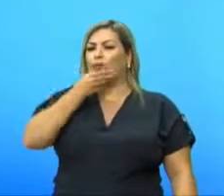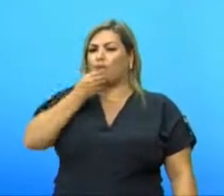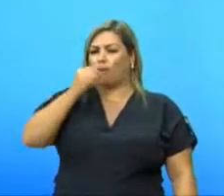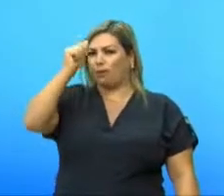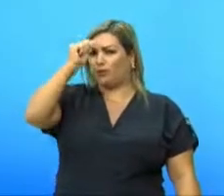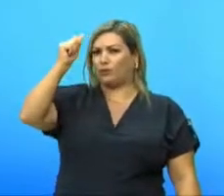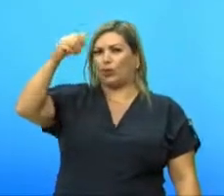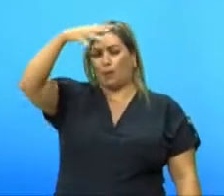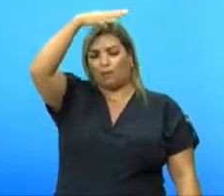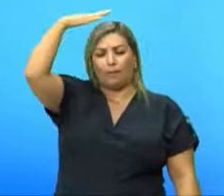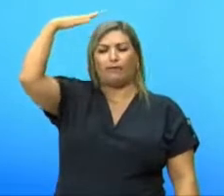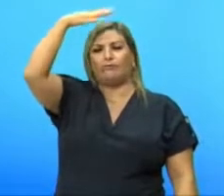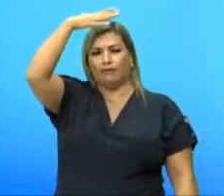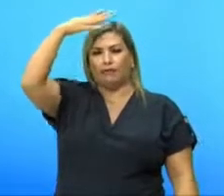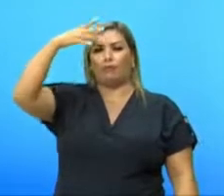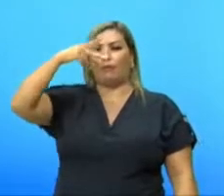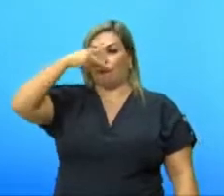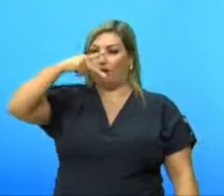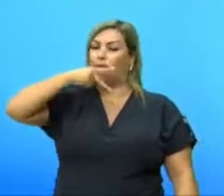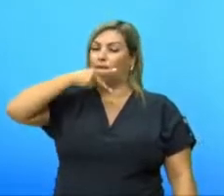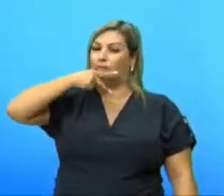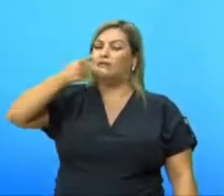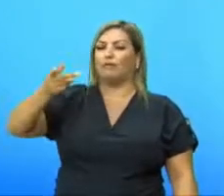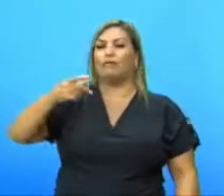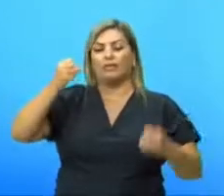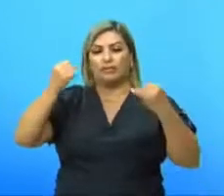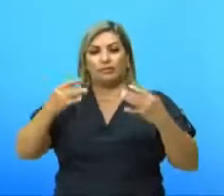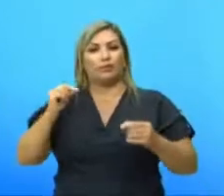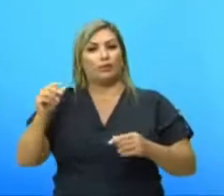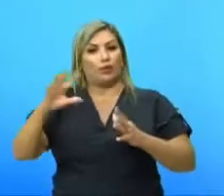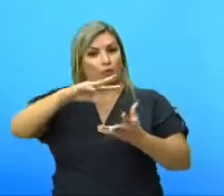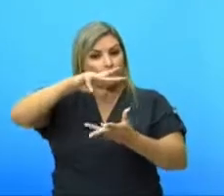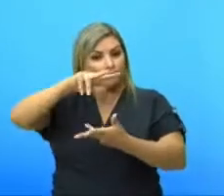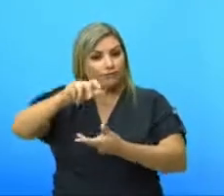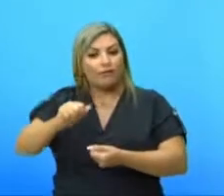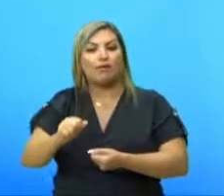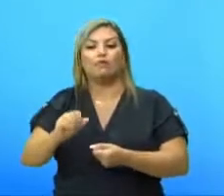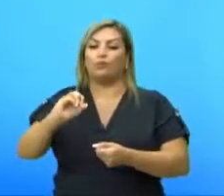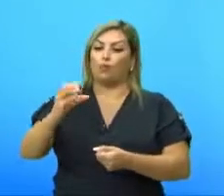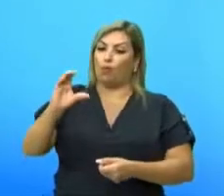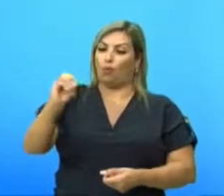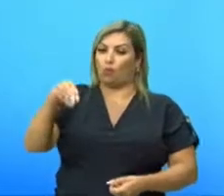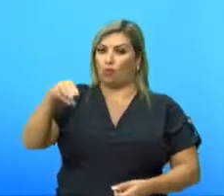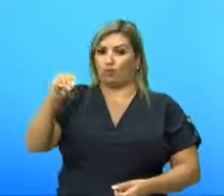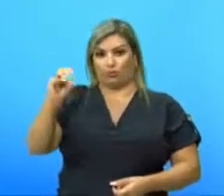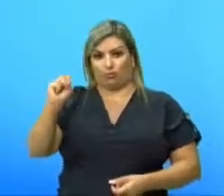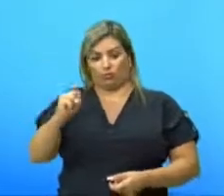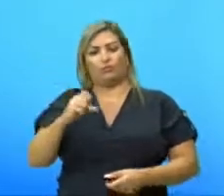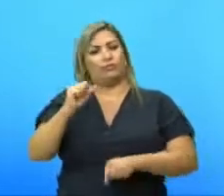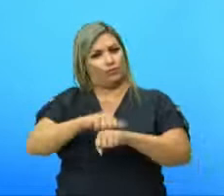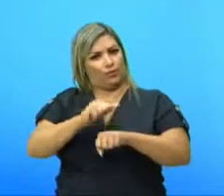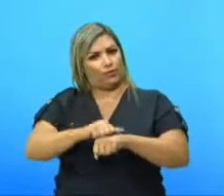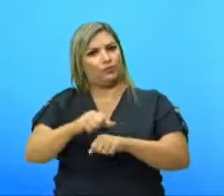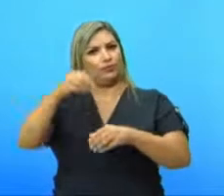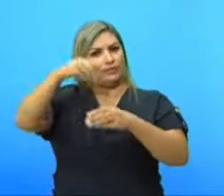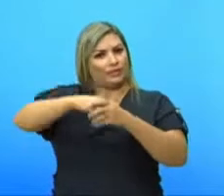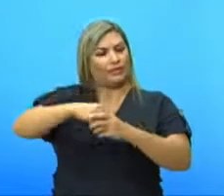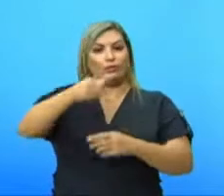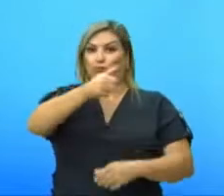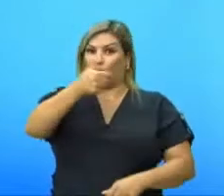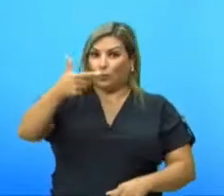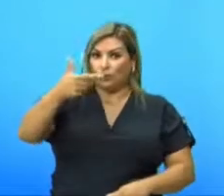representa o universo ou cosmos. Sabendo que esse sólido é constituído por doze